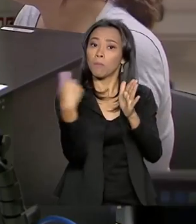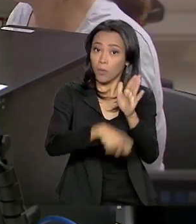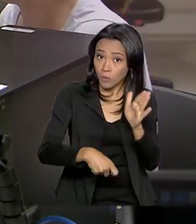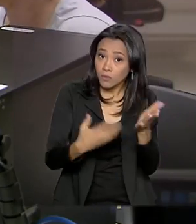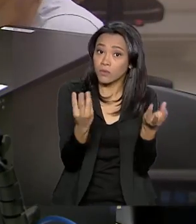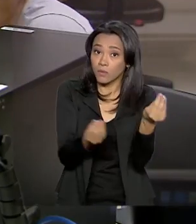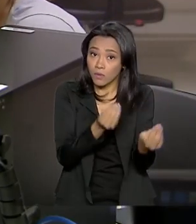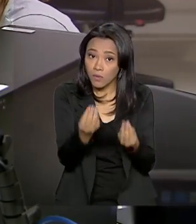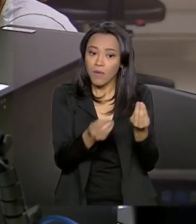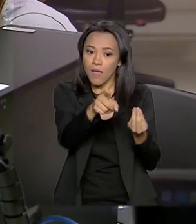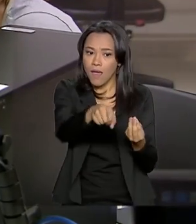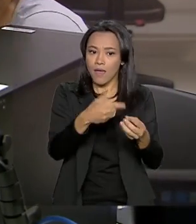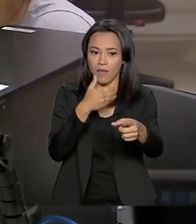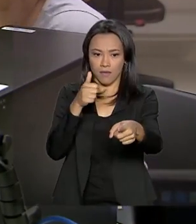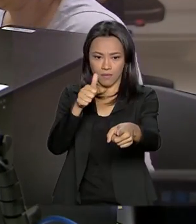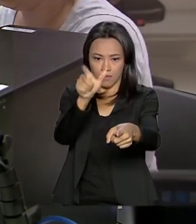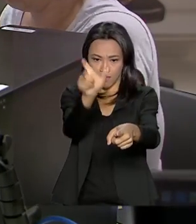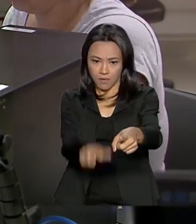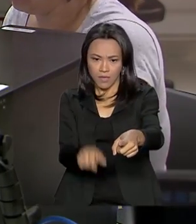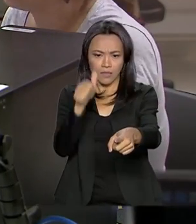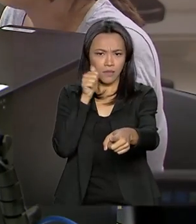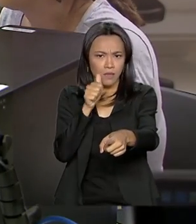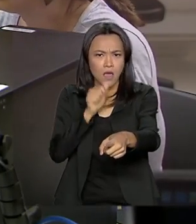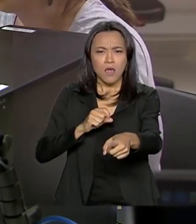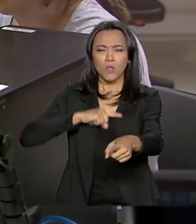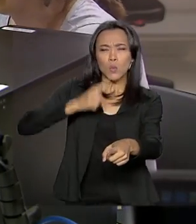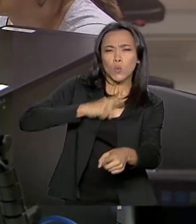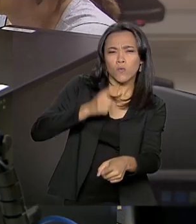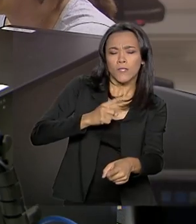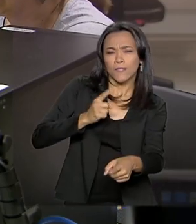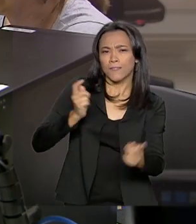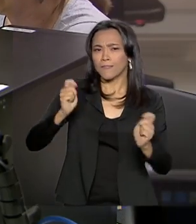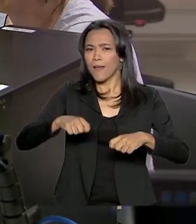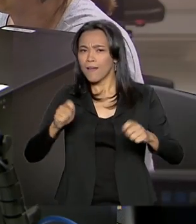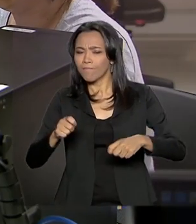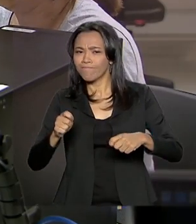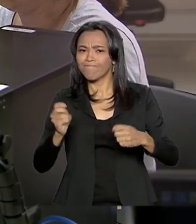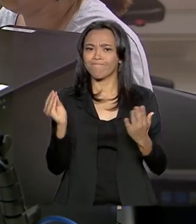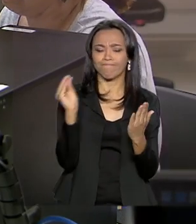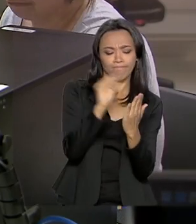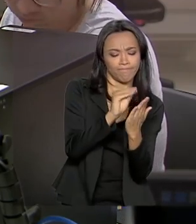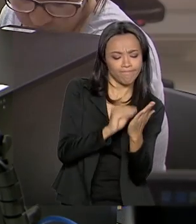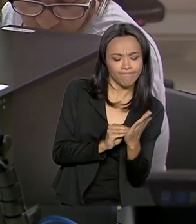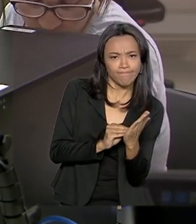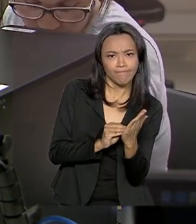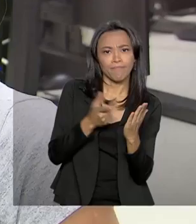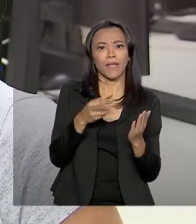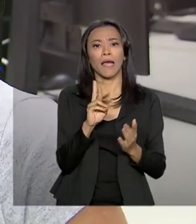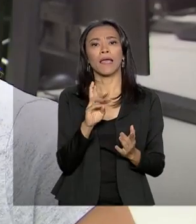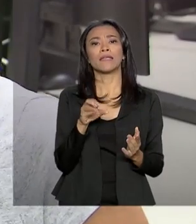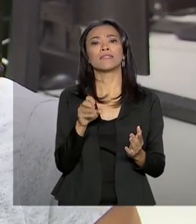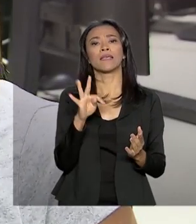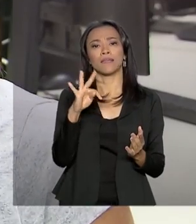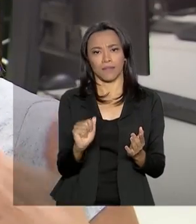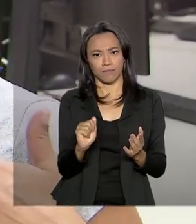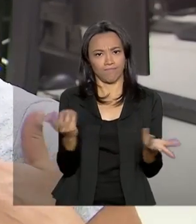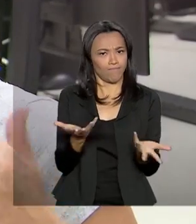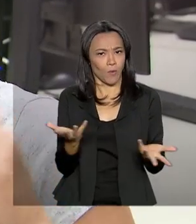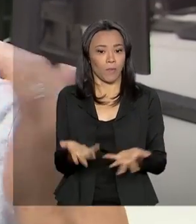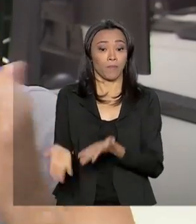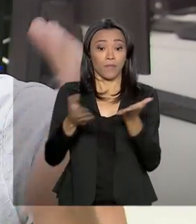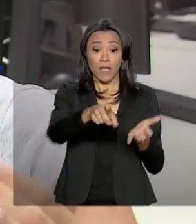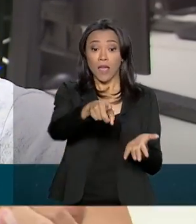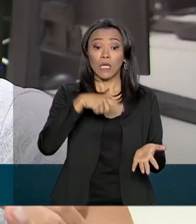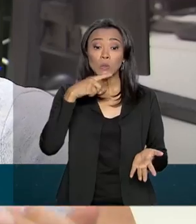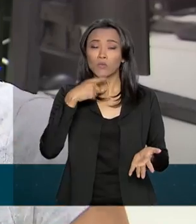Ótima oportunidade para a Mali, que estava em dúvida se deveria ou não prestar contas à Receita Federal. A minha dúvida é porque eu nunca